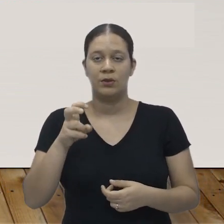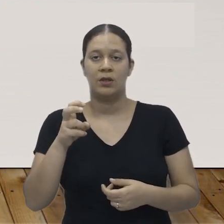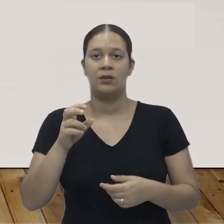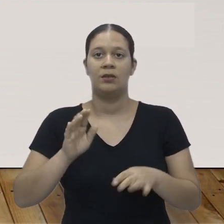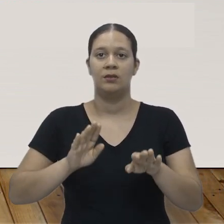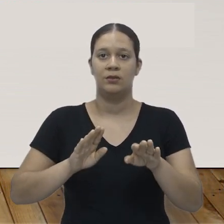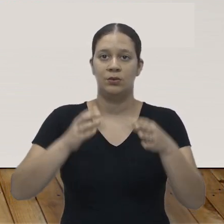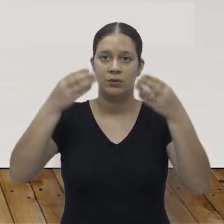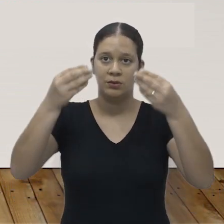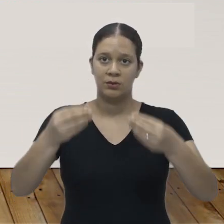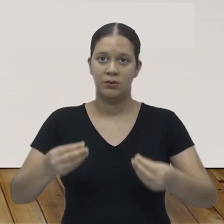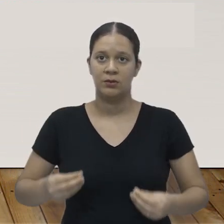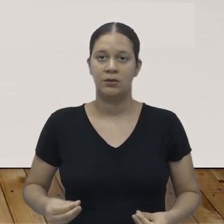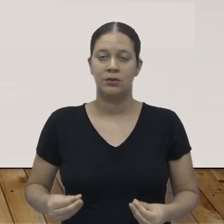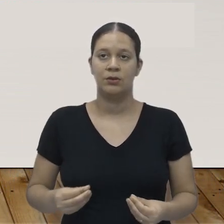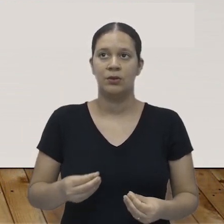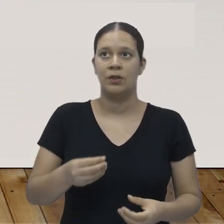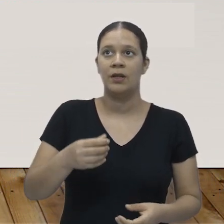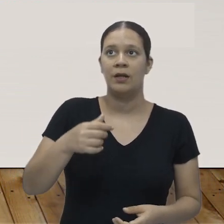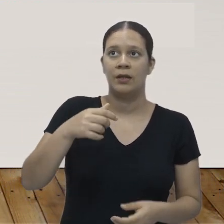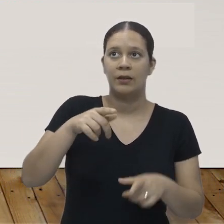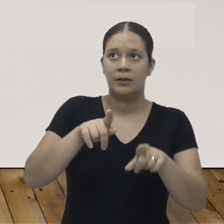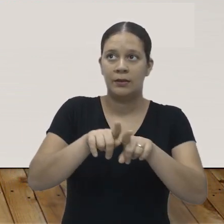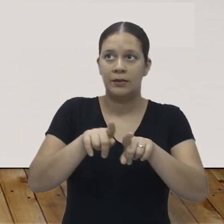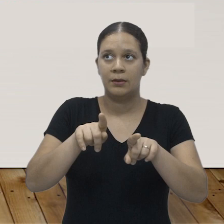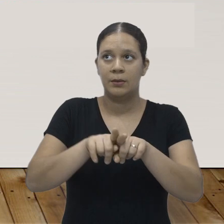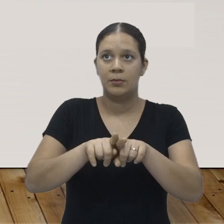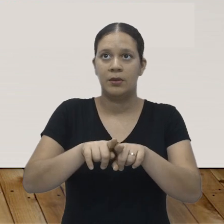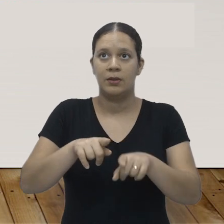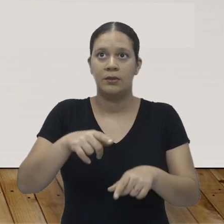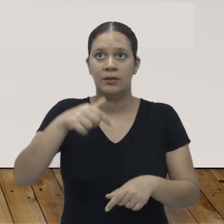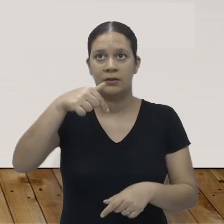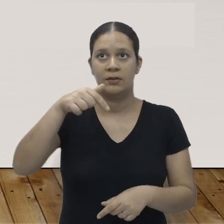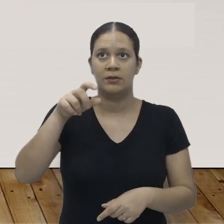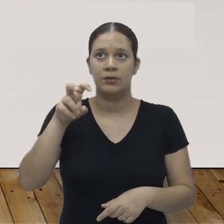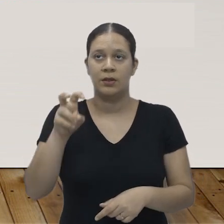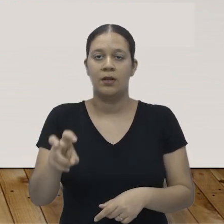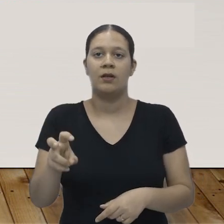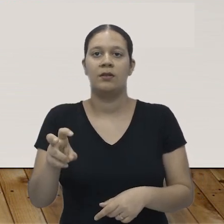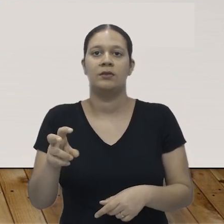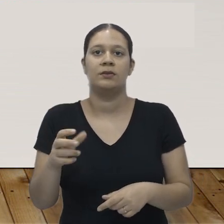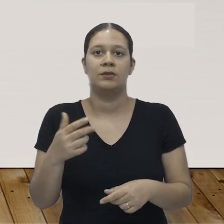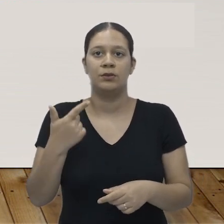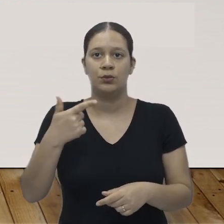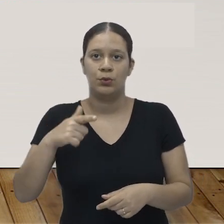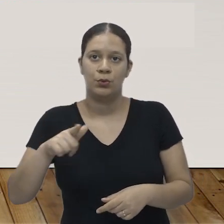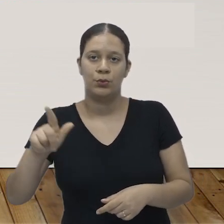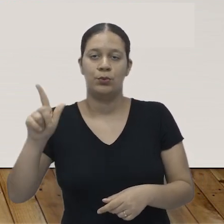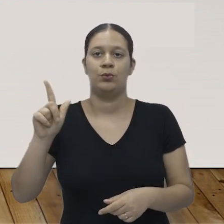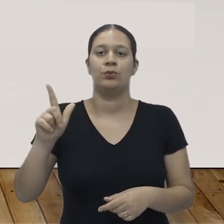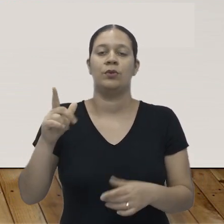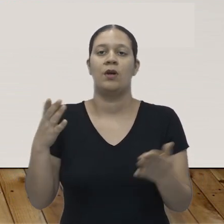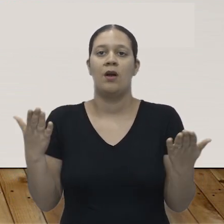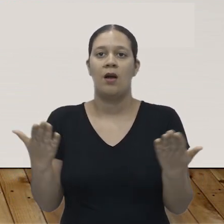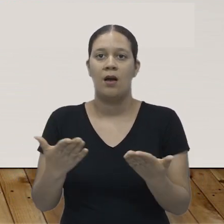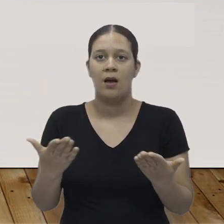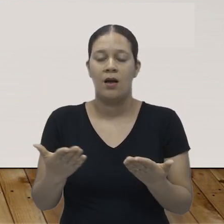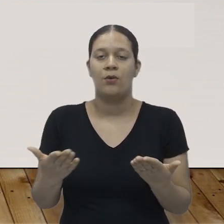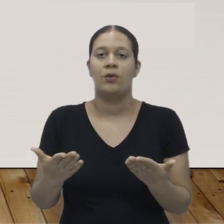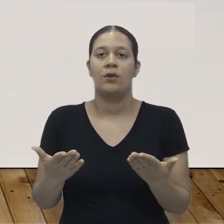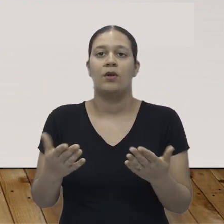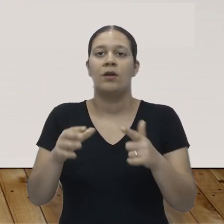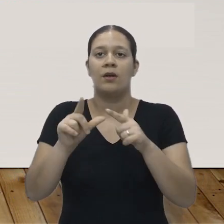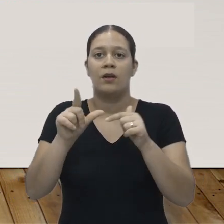,00 de tecido e R 75,00 de elástico em uma loja virtual. A partir dessas informações, vamos